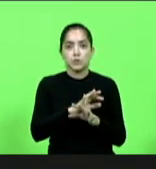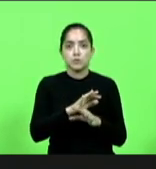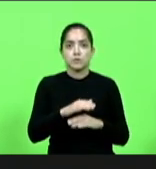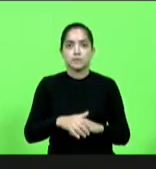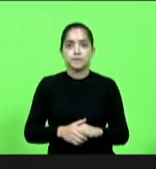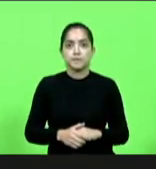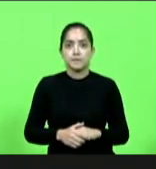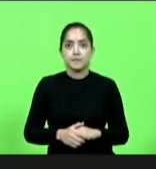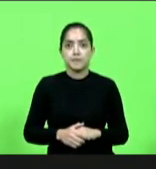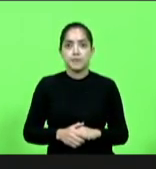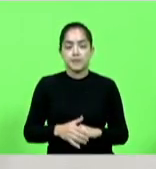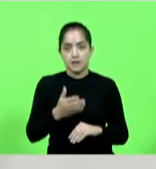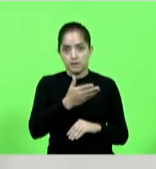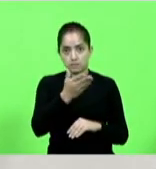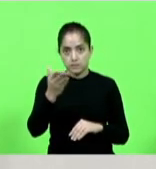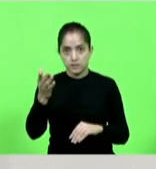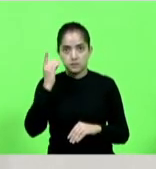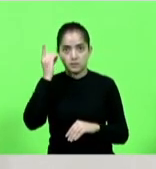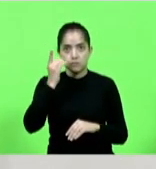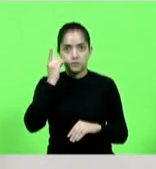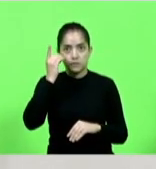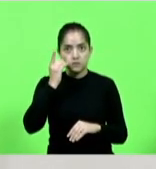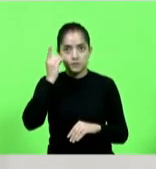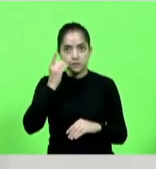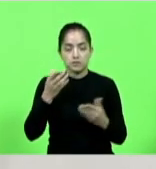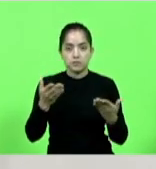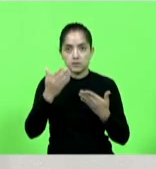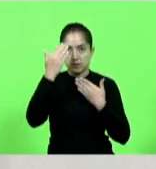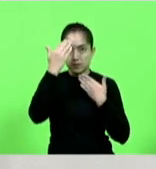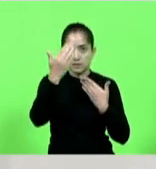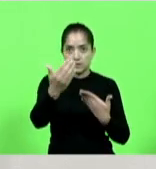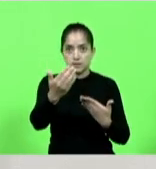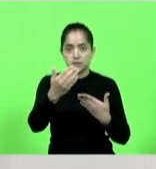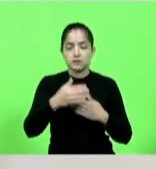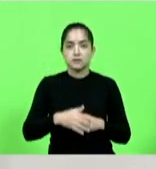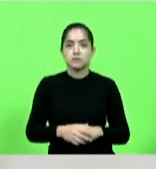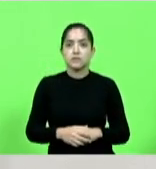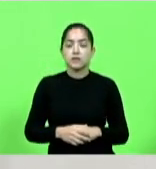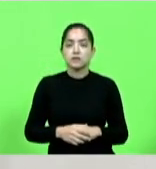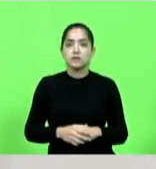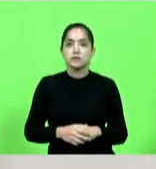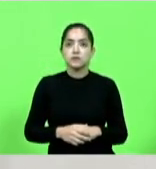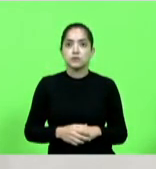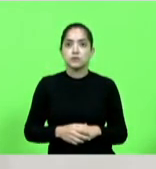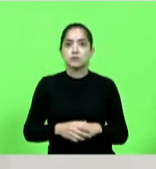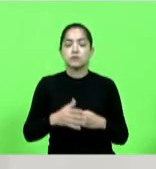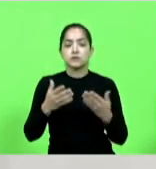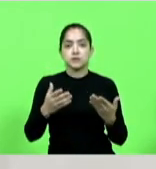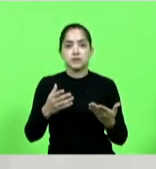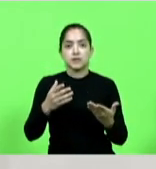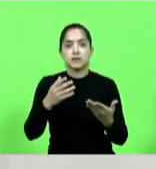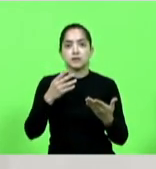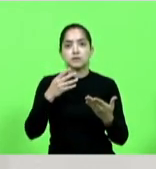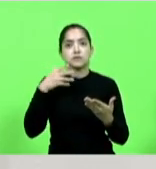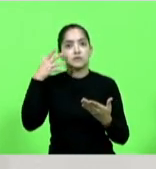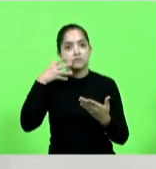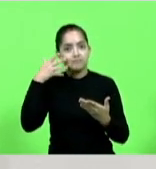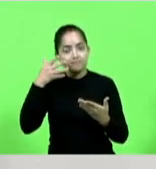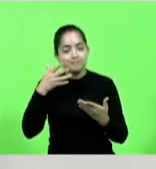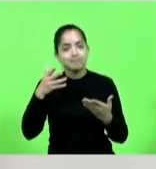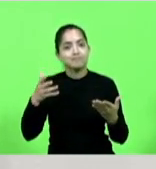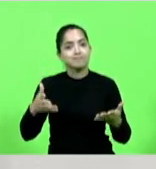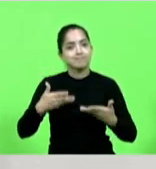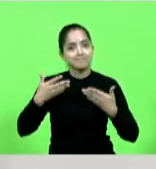aos nobres deputados só nos resta o agradecimento por tão belas palavras de incentivo a